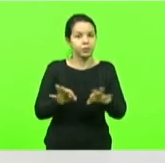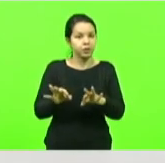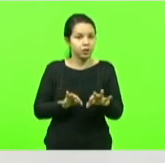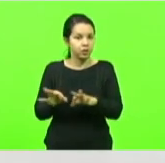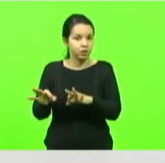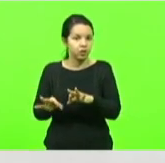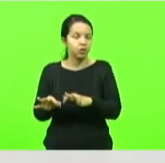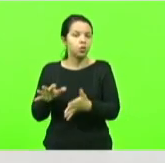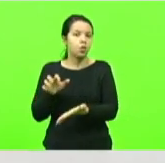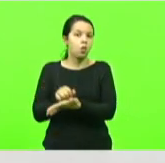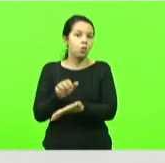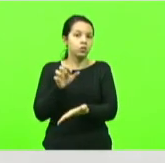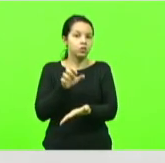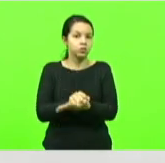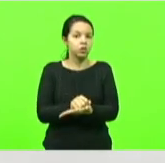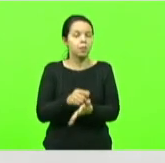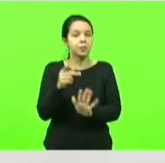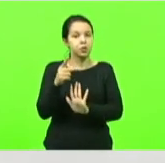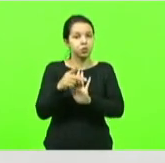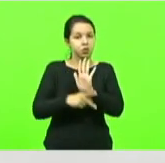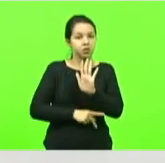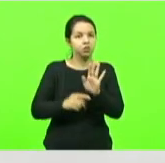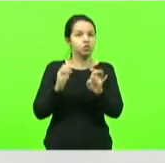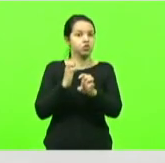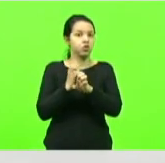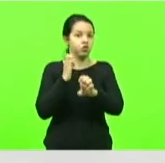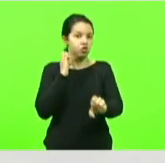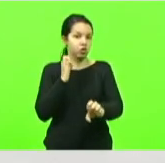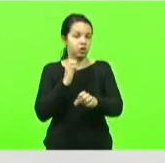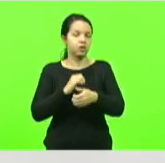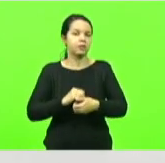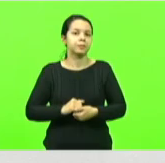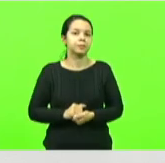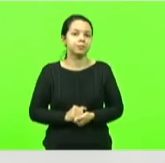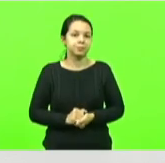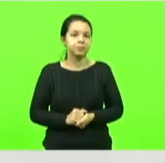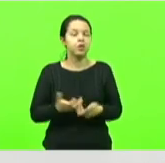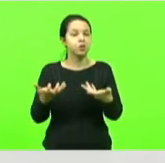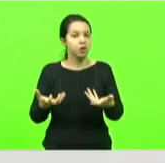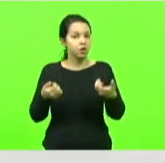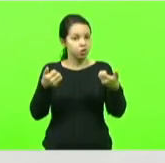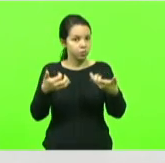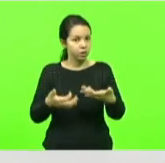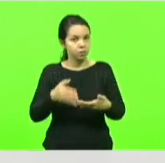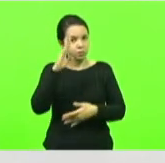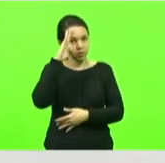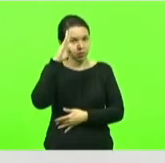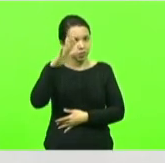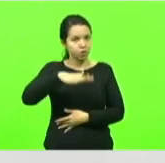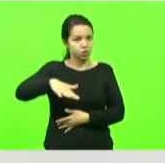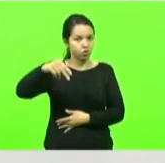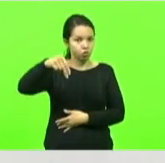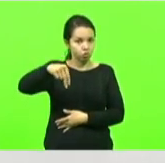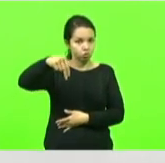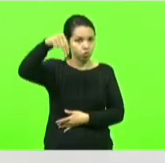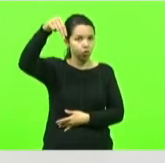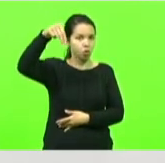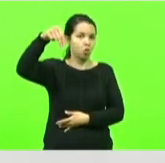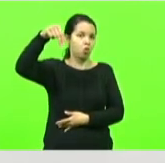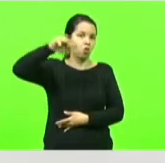contratação de projetos de engenharia e aqui quero relatar principalmente da região norte e do Planalto Norte